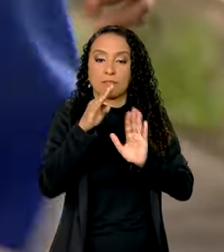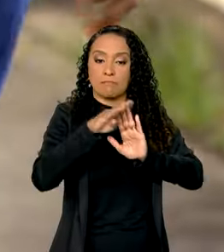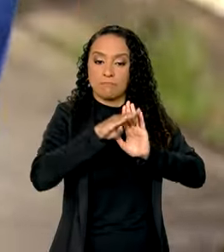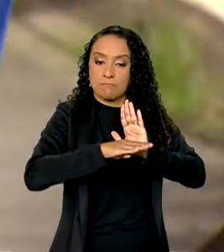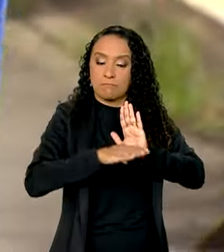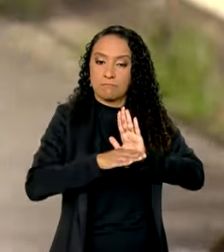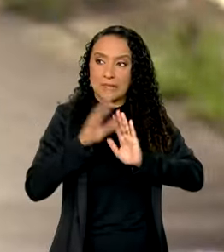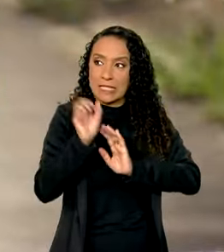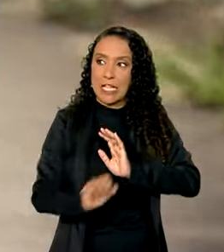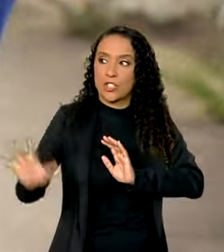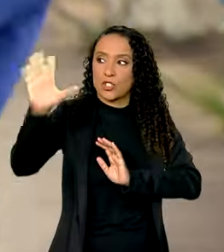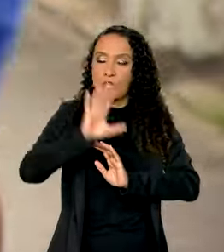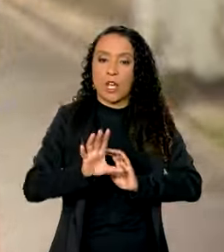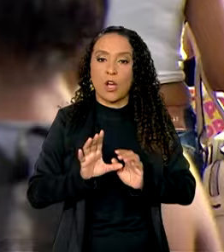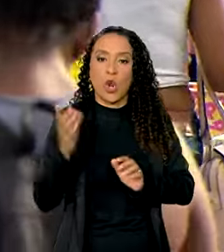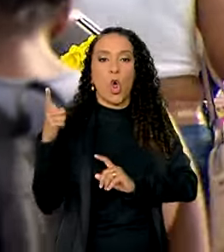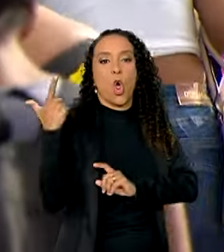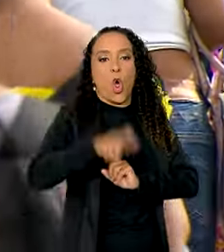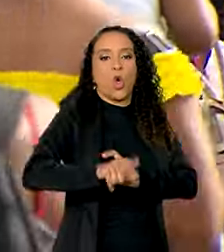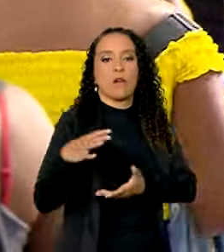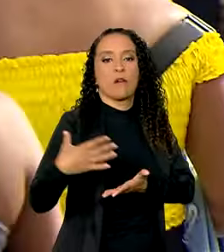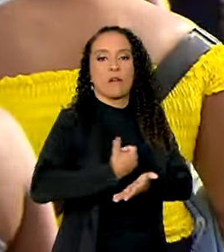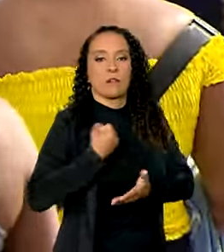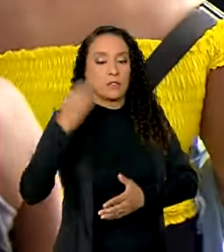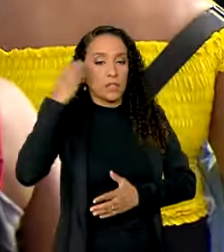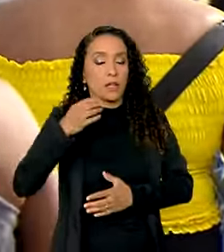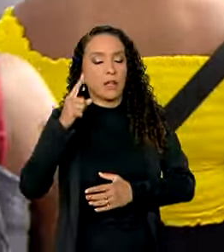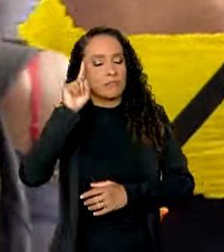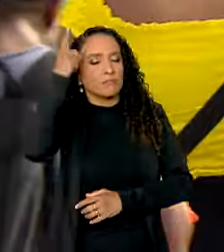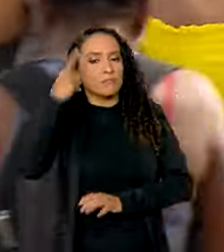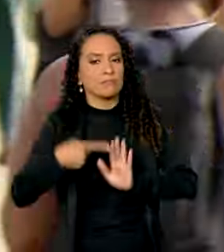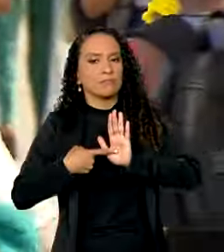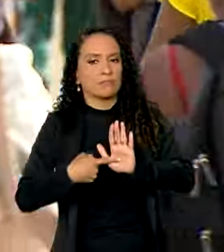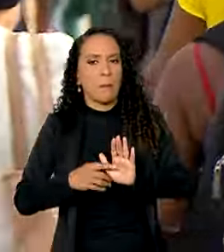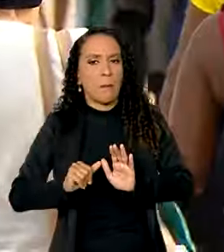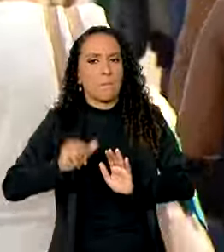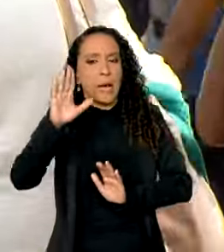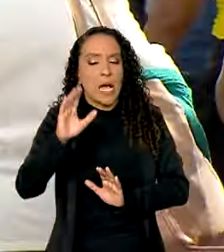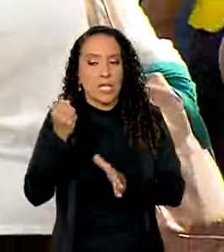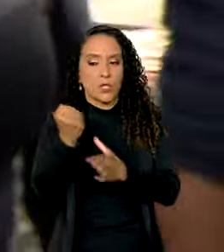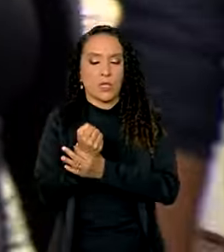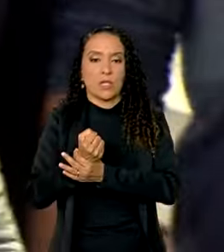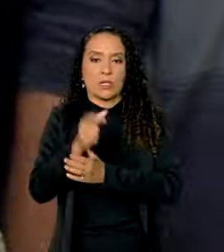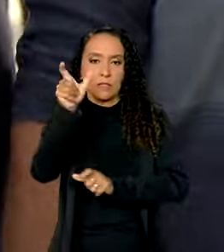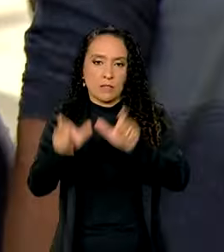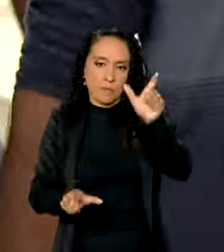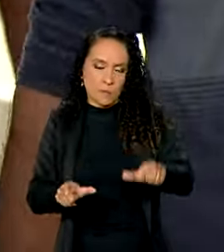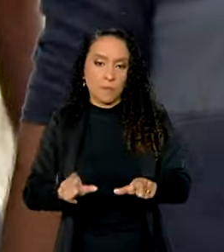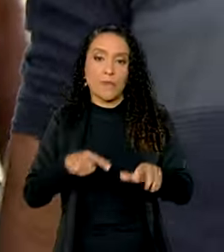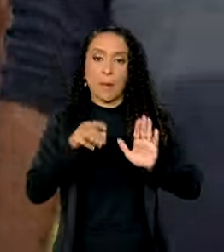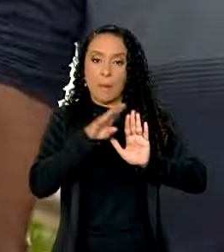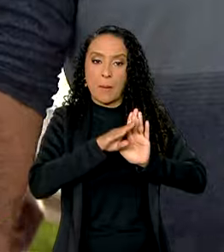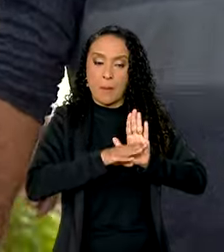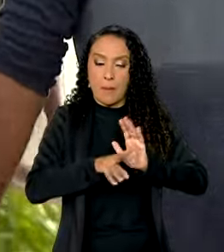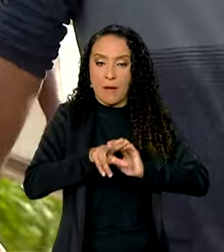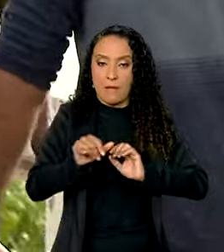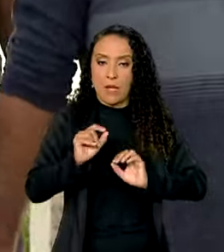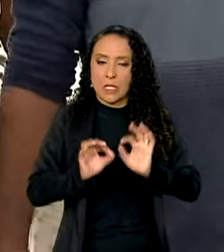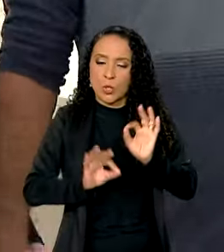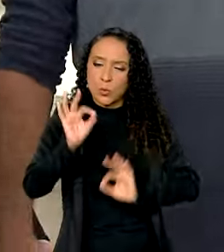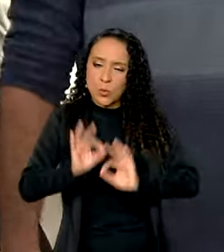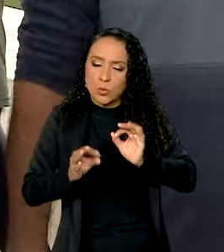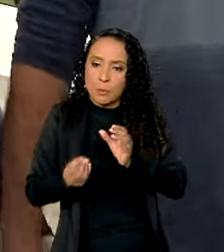de Recuperação de Celulares. A ideia é oferecer mais segurança aos cidadãos. Esse protocolo deverá ser